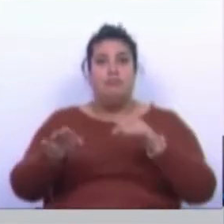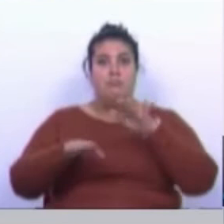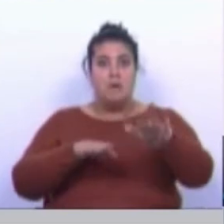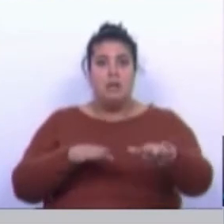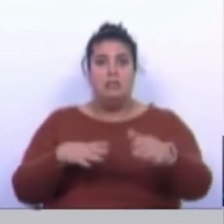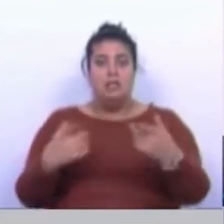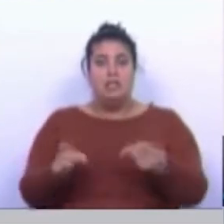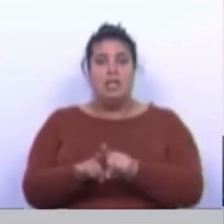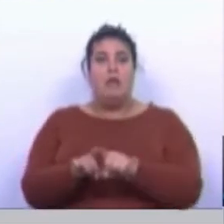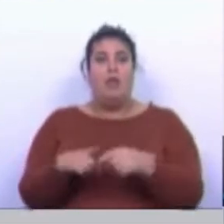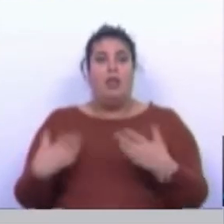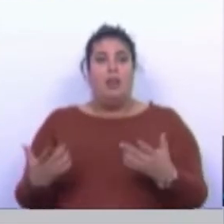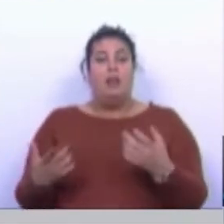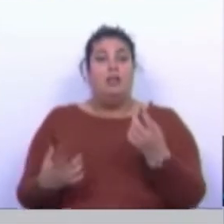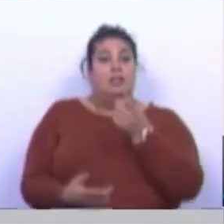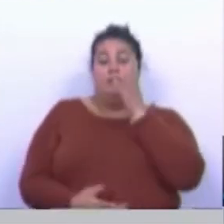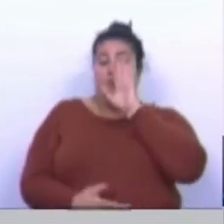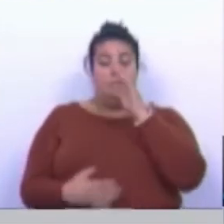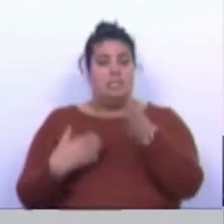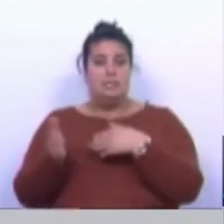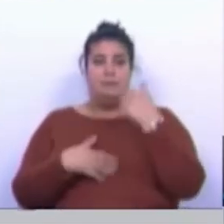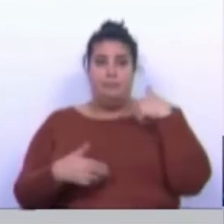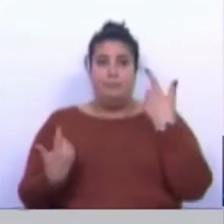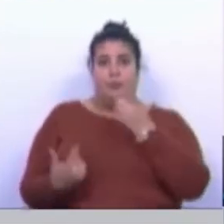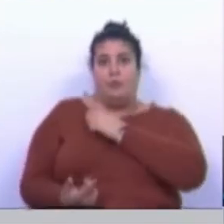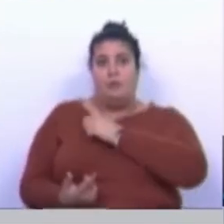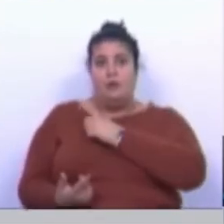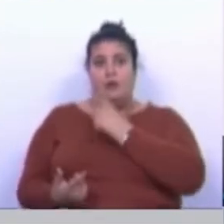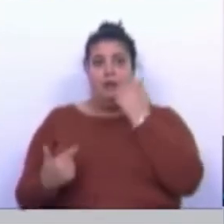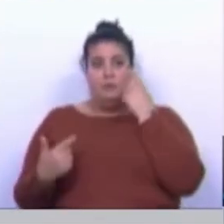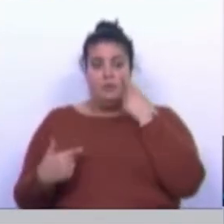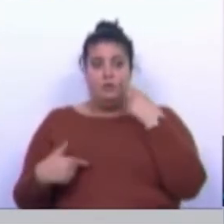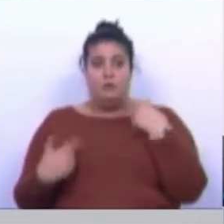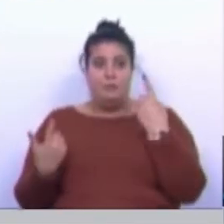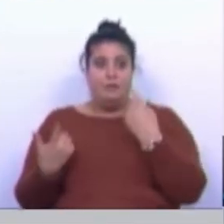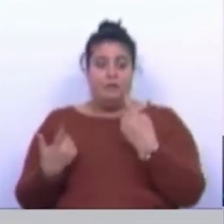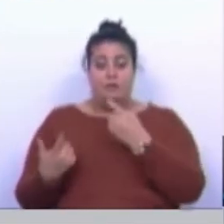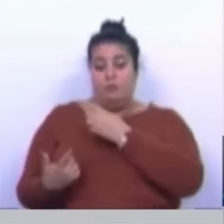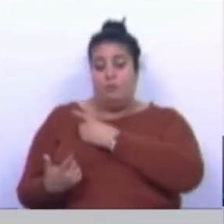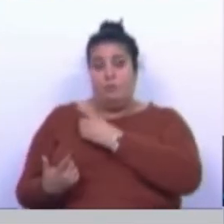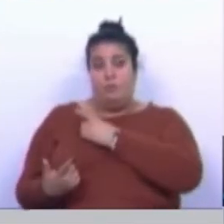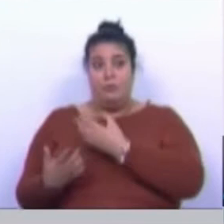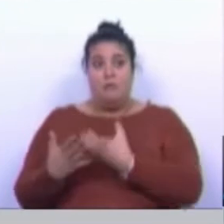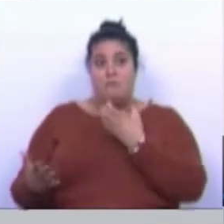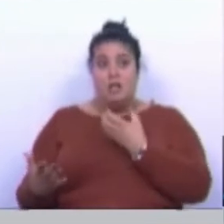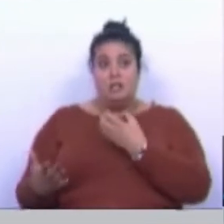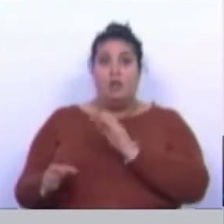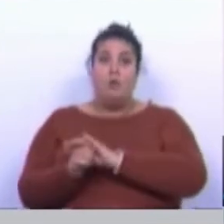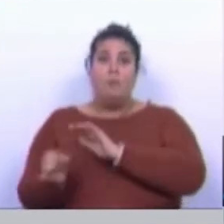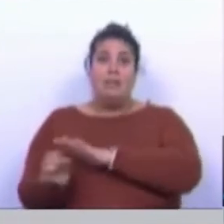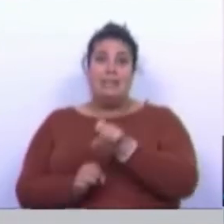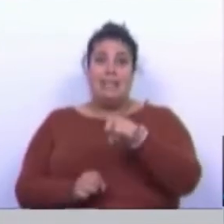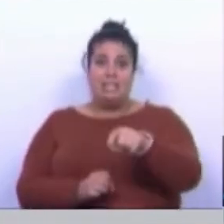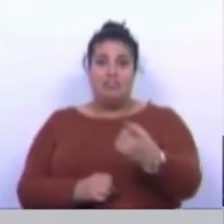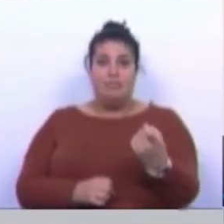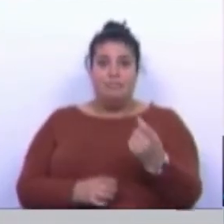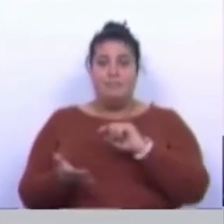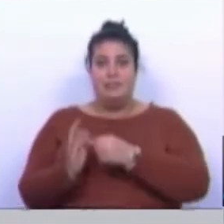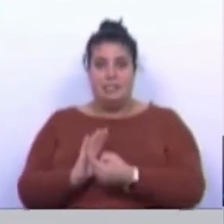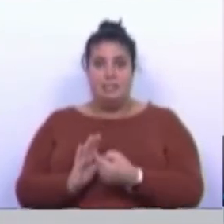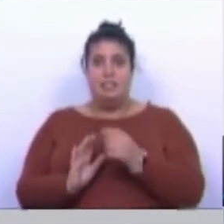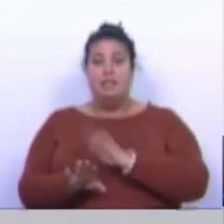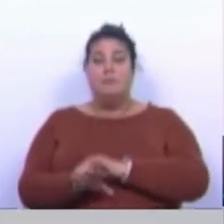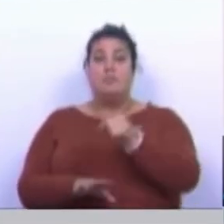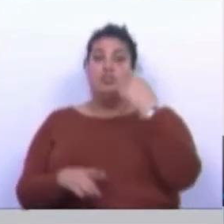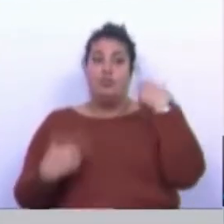tanto no privado como no público, sendo que no privado é sempre mais acentuado para encaixar o tal teste do Covid. Mas no público isto